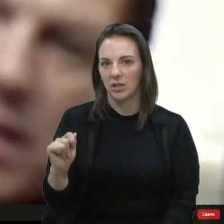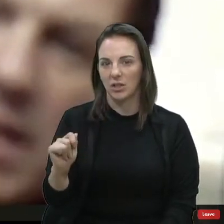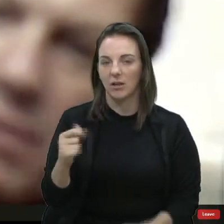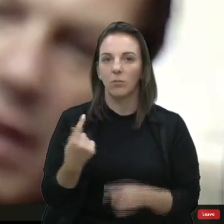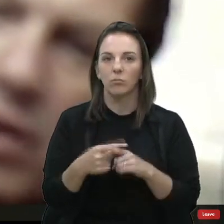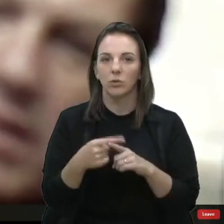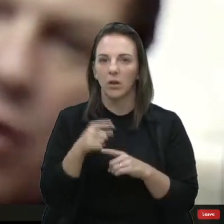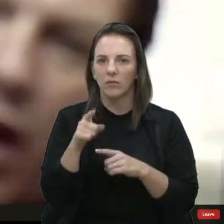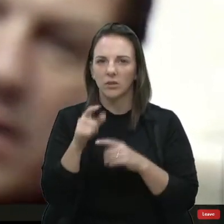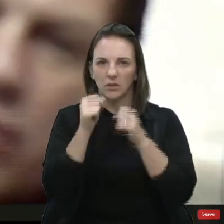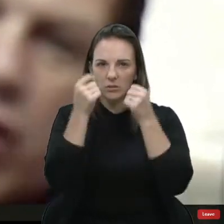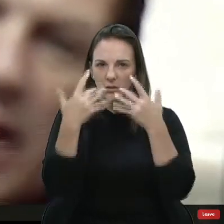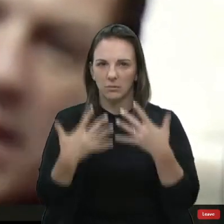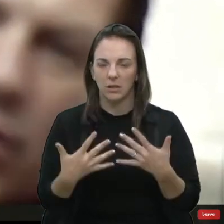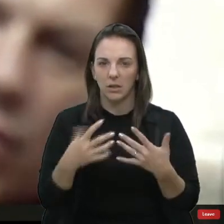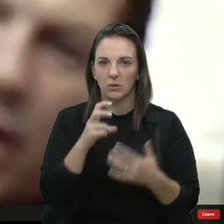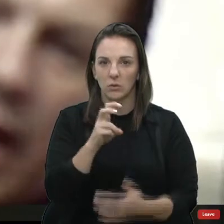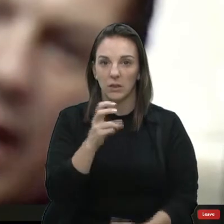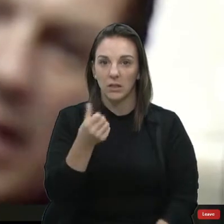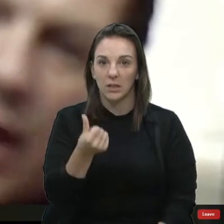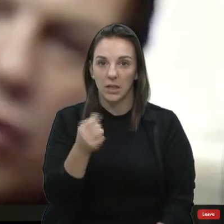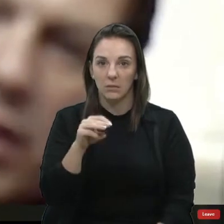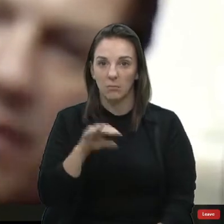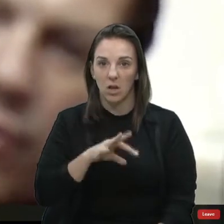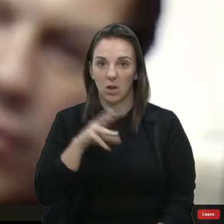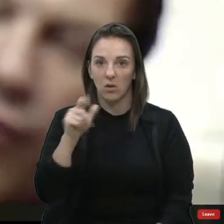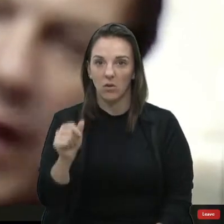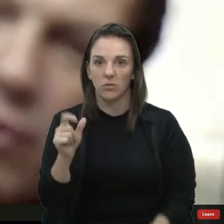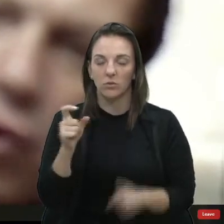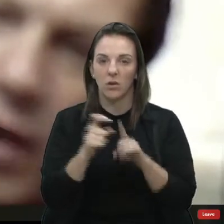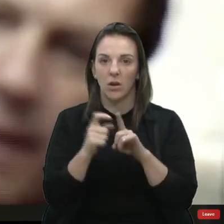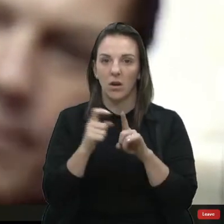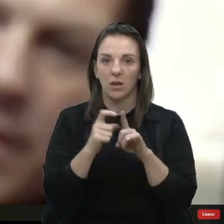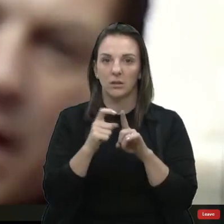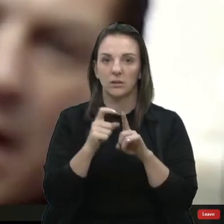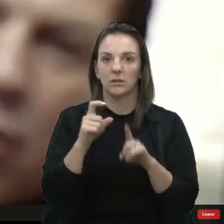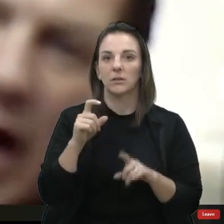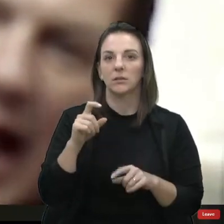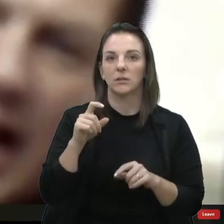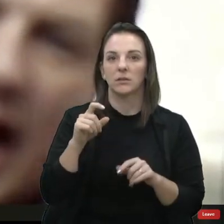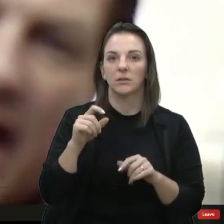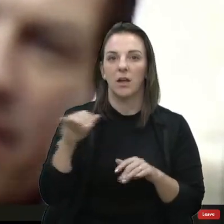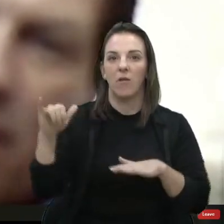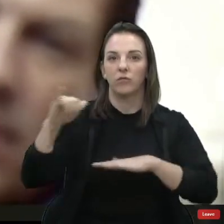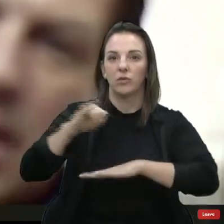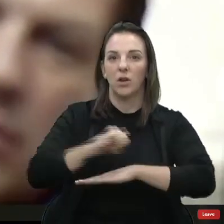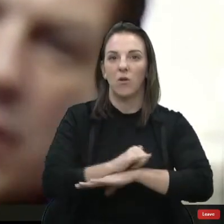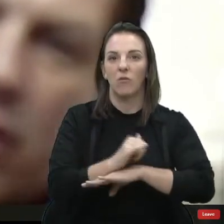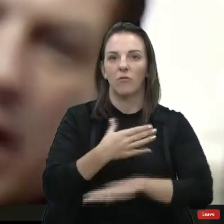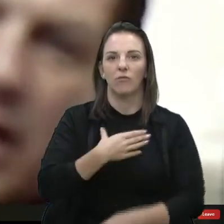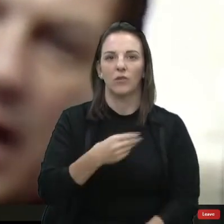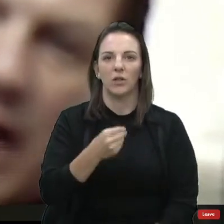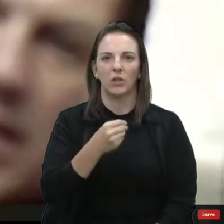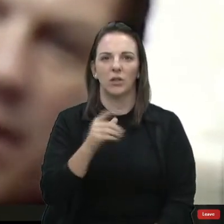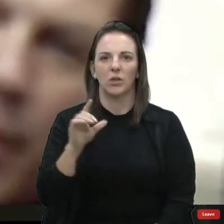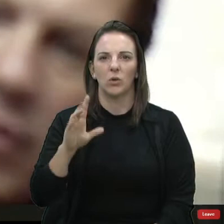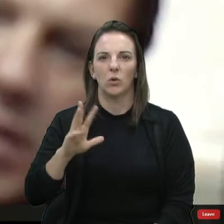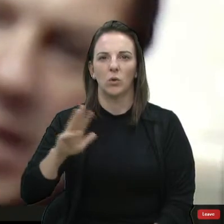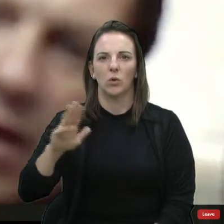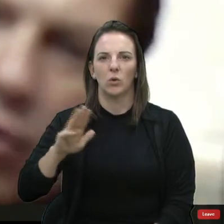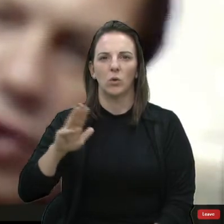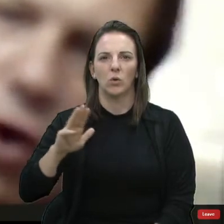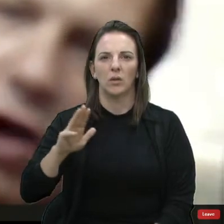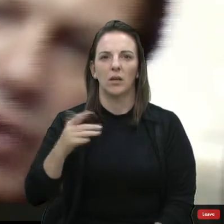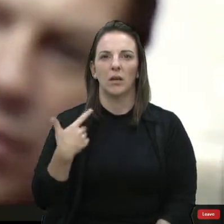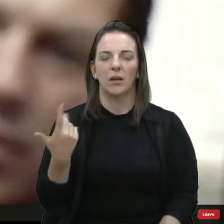56 milhões de dólares do jatinho executivo do filho do Lula, um cara que ganhava 980 reais, limpando